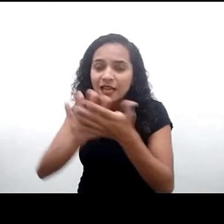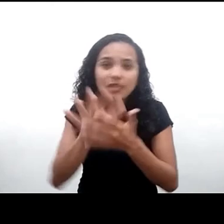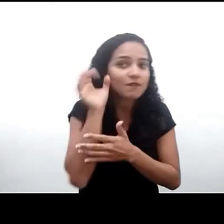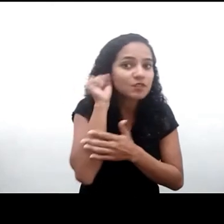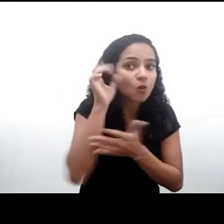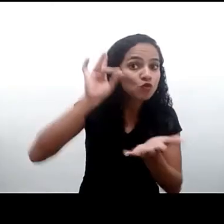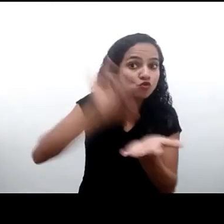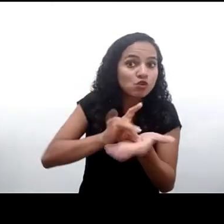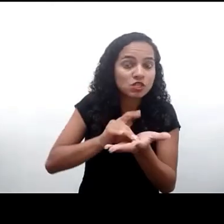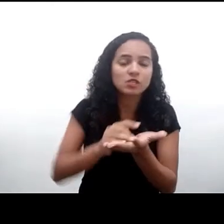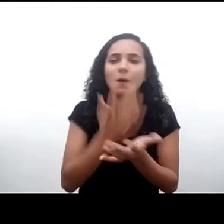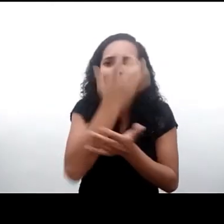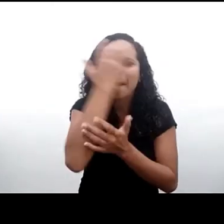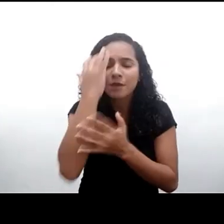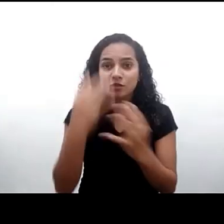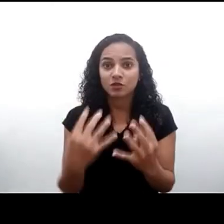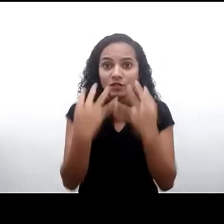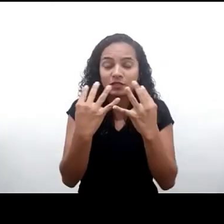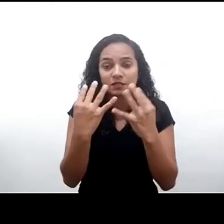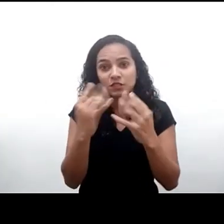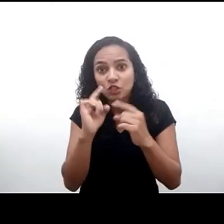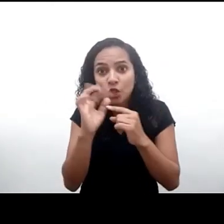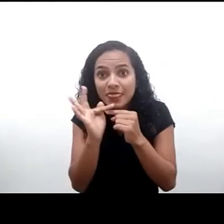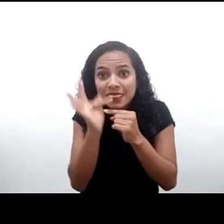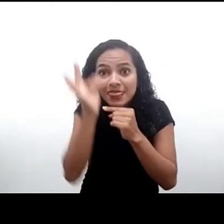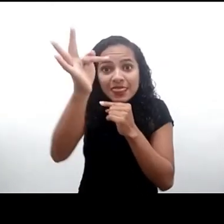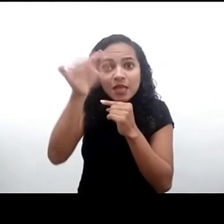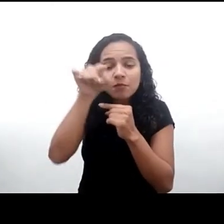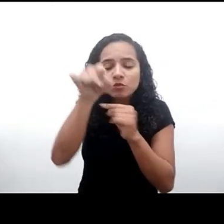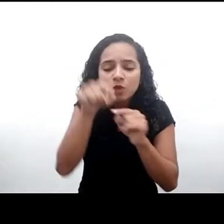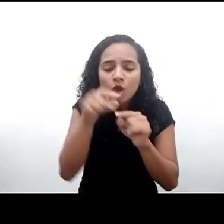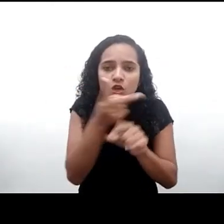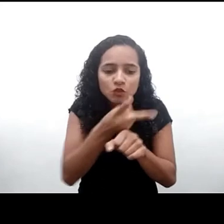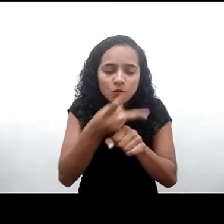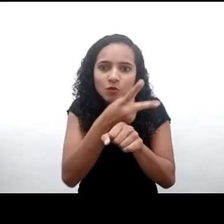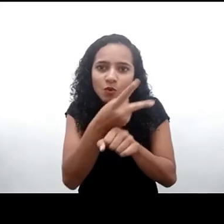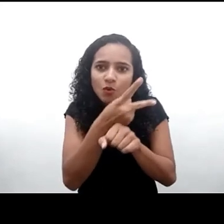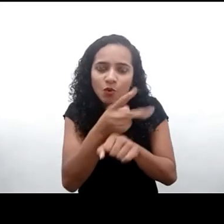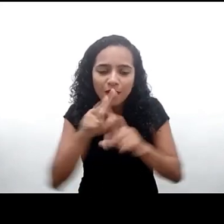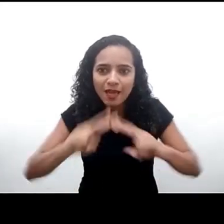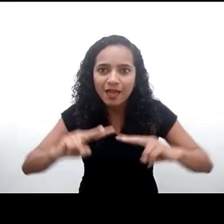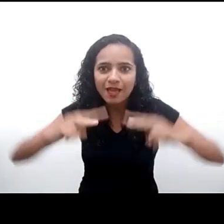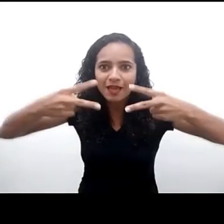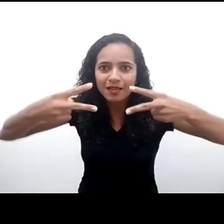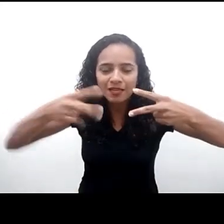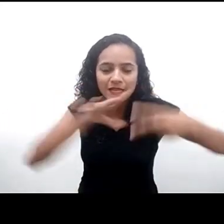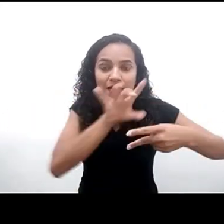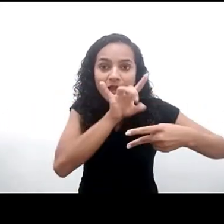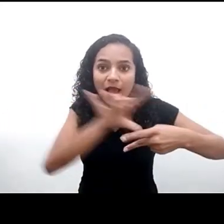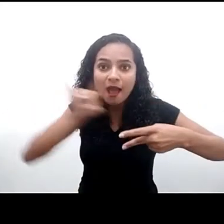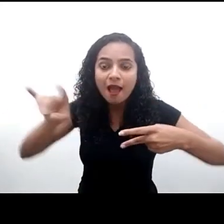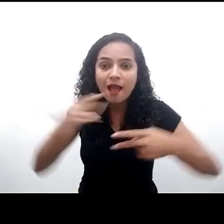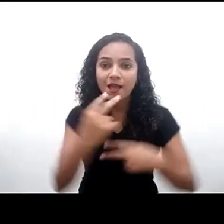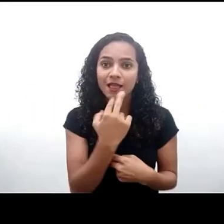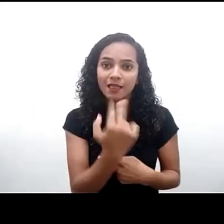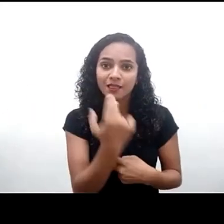E quem estiver assistindo essa gravação posteriormente, pode procurar aqui na descrição do vídeo um link que deve ter para cada versão disponível de idioma.